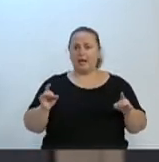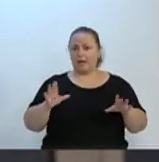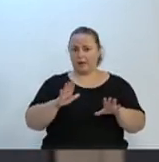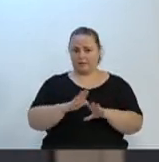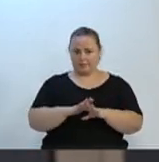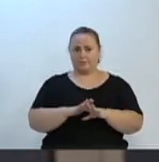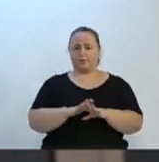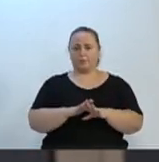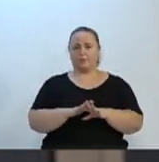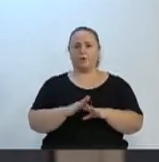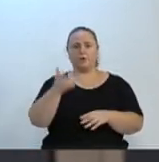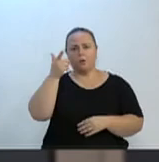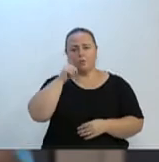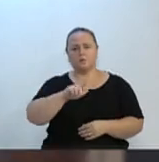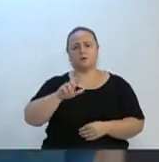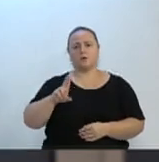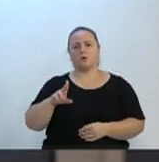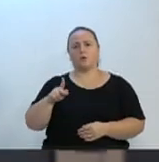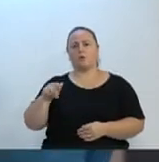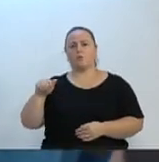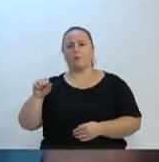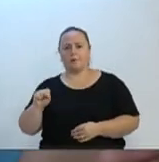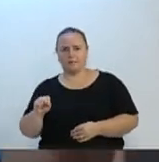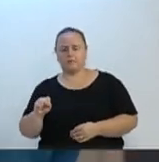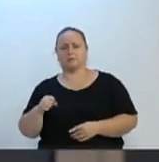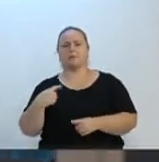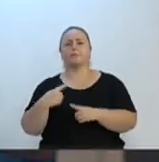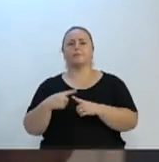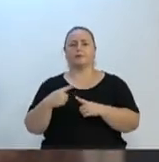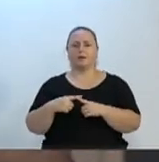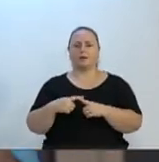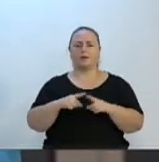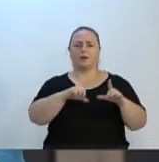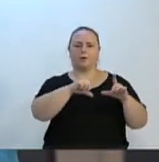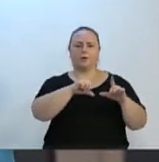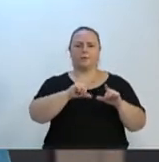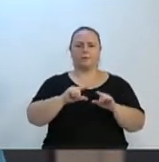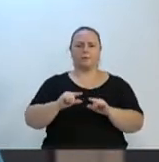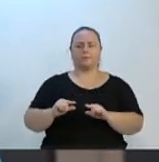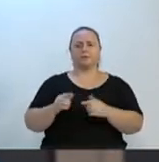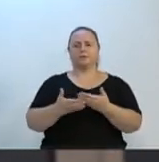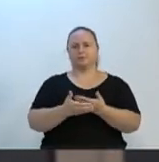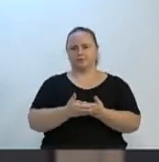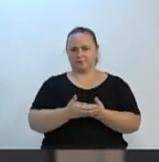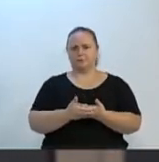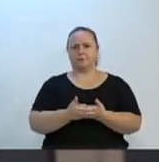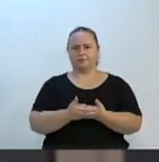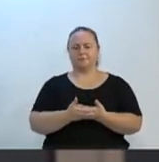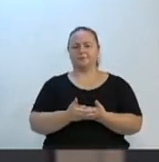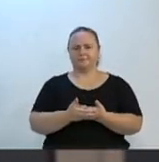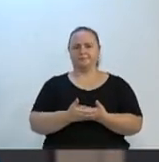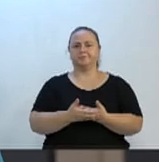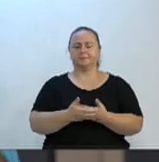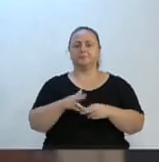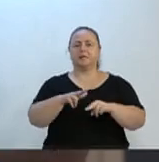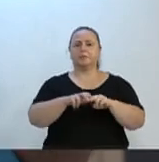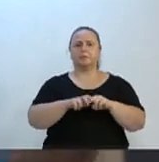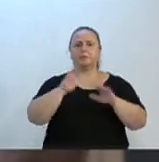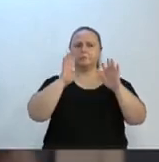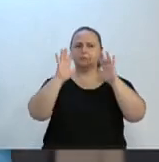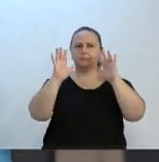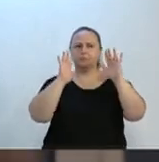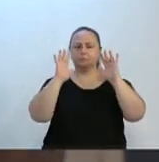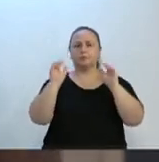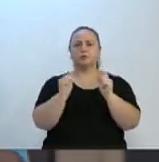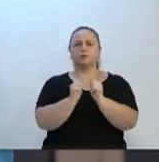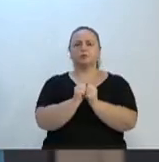implantar nessas UPAs. É importante porque vai desafagar o Santo Antônio e vai ter o pronto atendimento. Eu acho que temos que pensar em elaborar junto